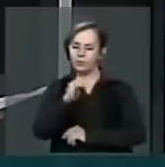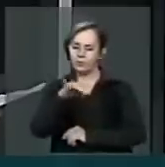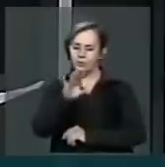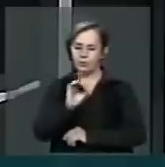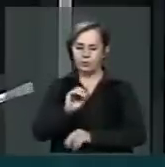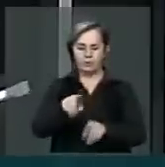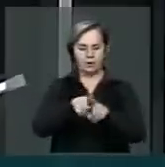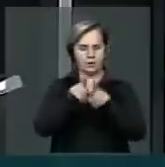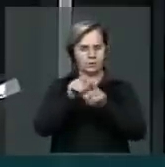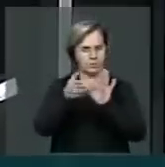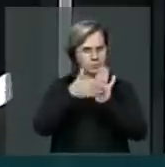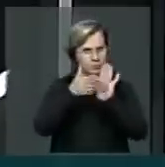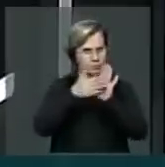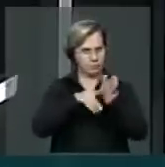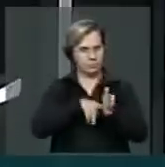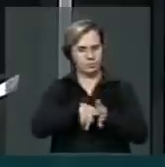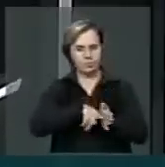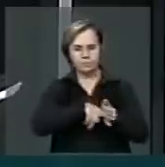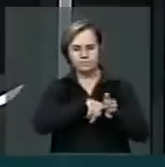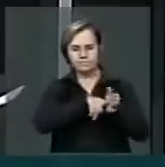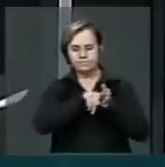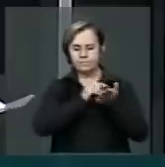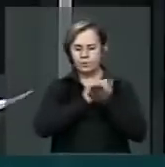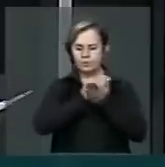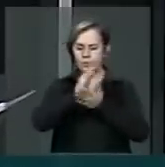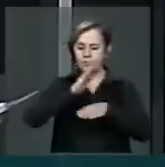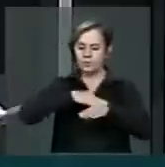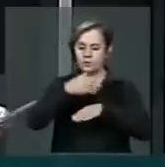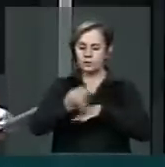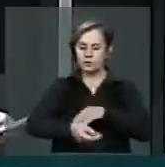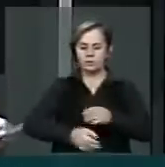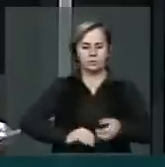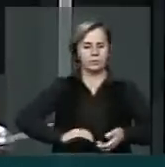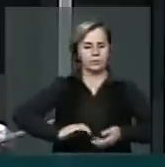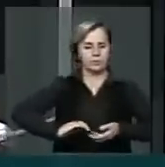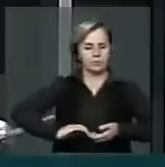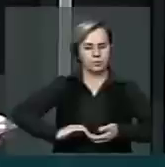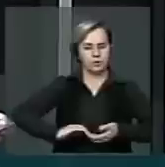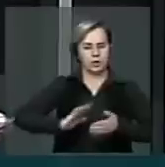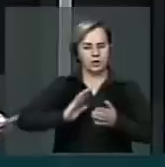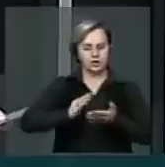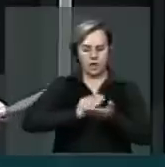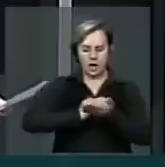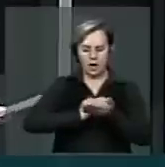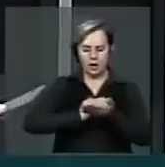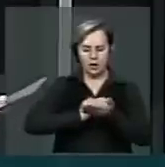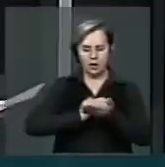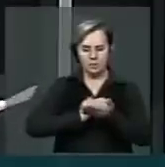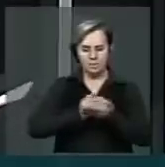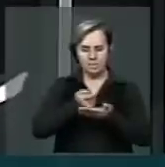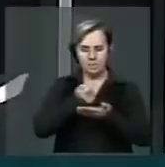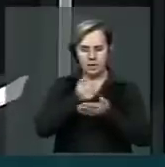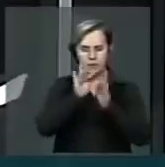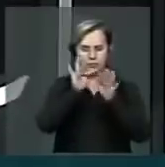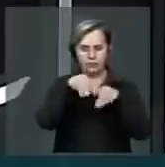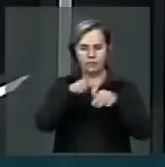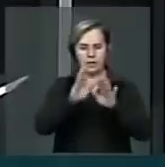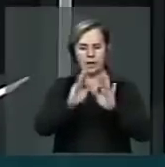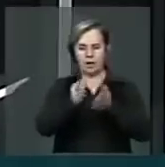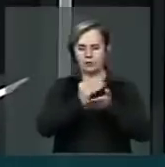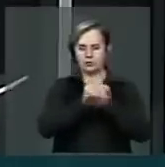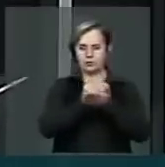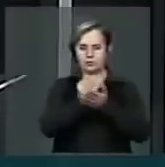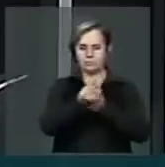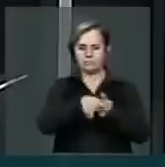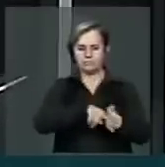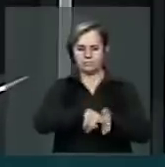investigação a partir do congresso nacional que já está praticamente finalizada a